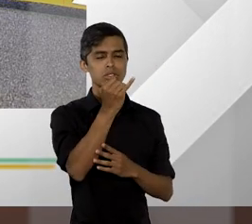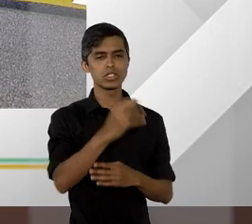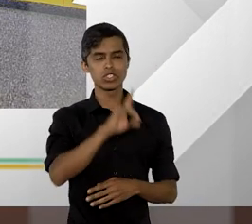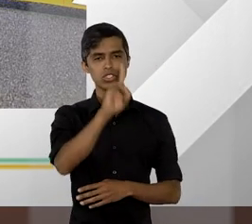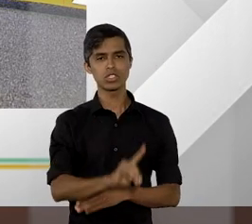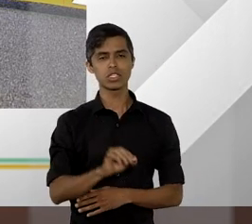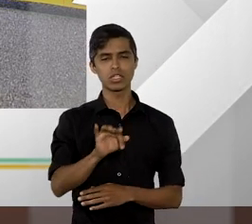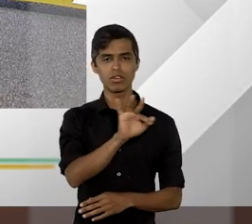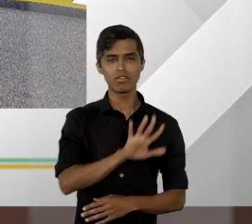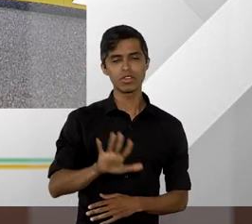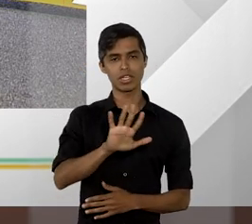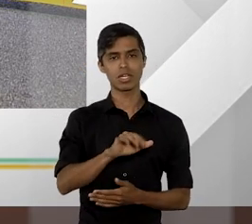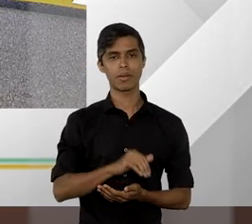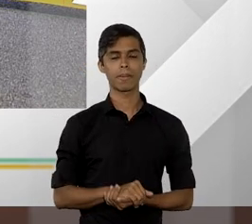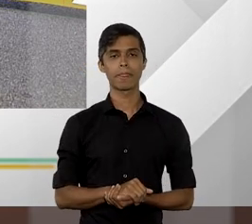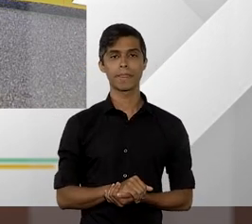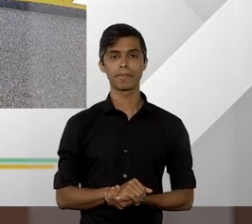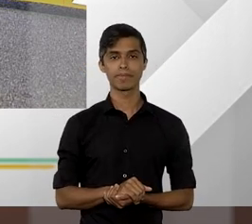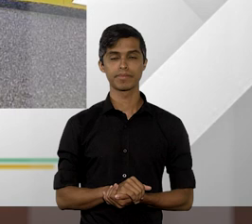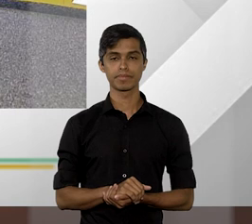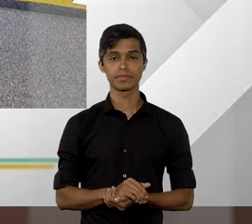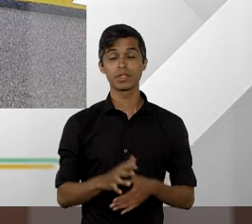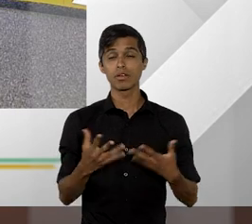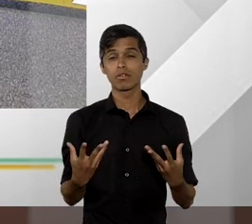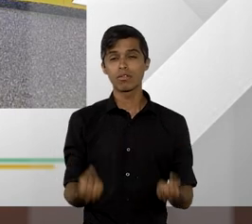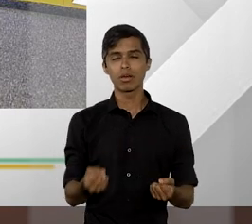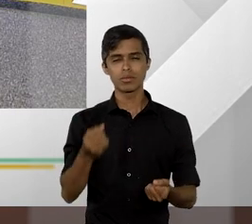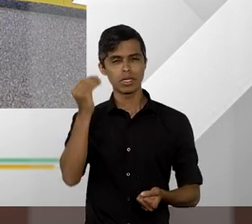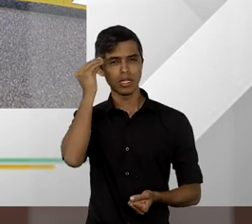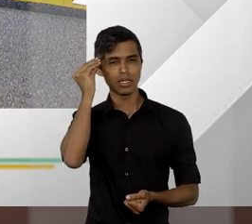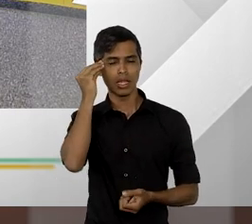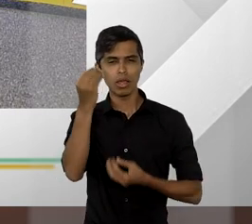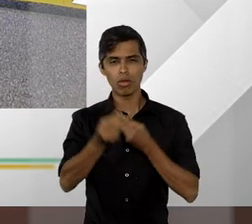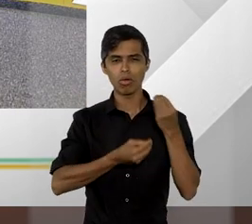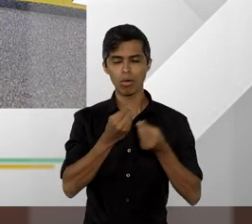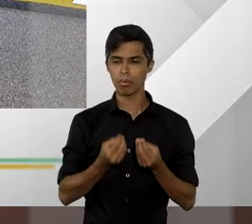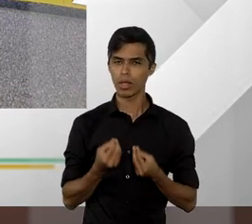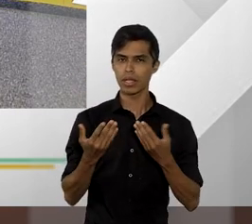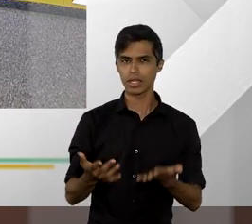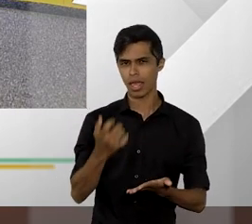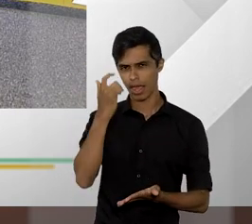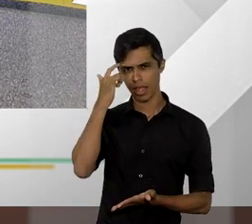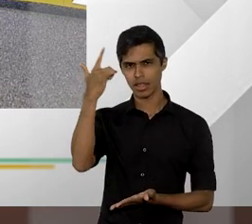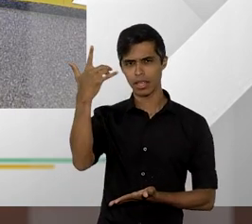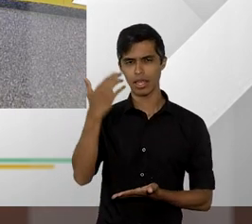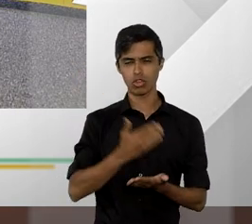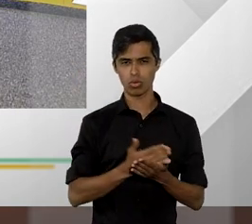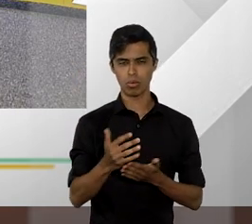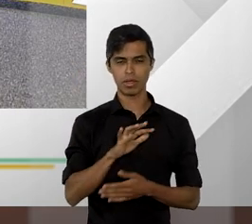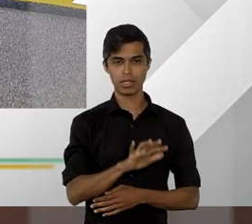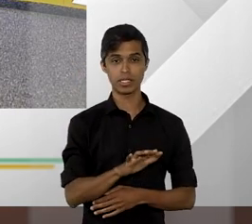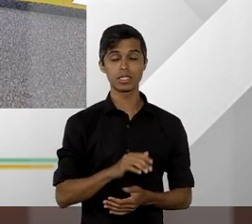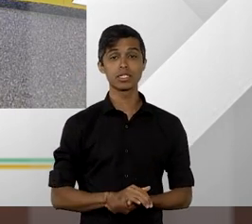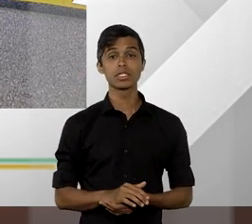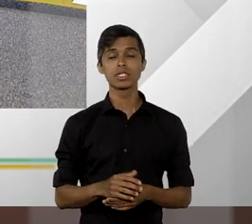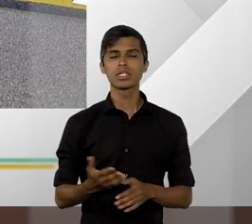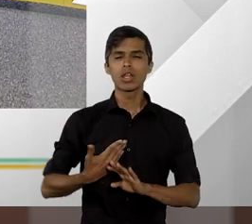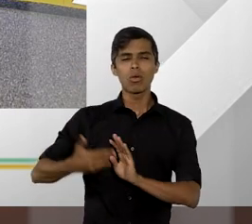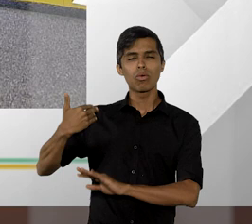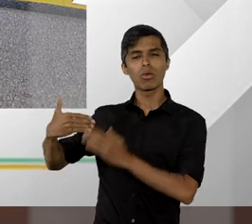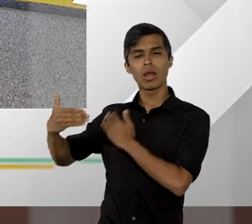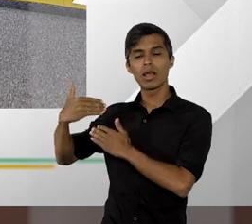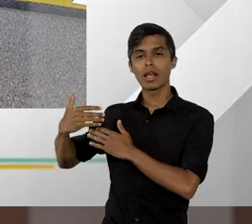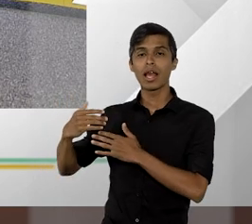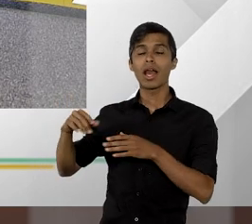federal infraconstitucional. Vamos entender como foi concebida a ideia inicial, desde a propositura